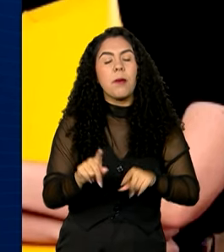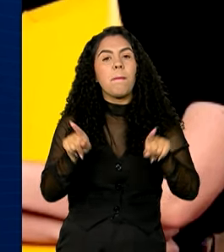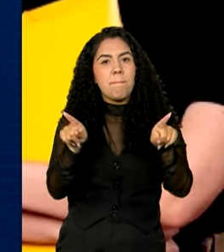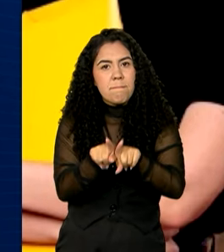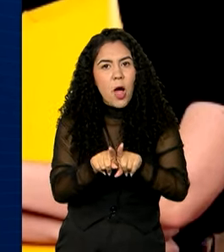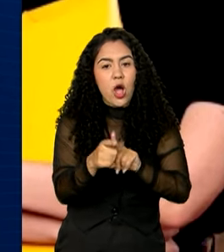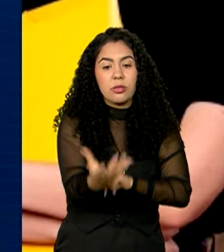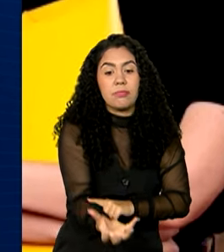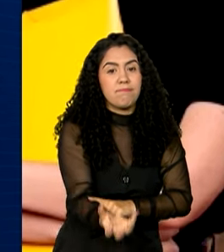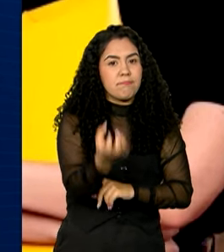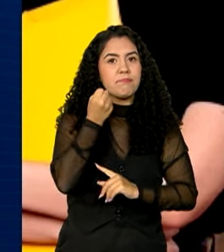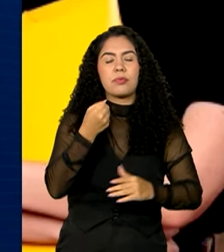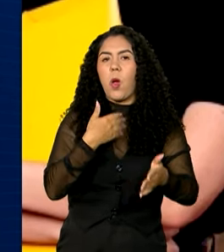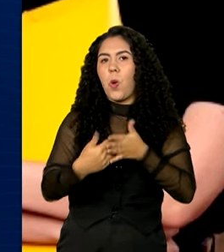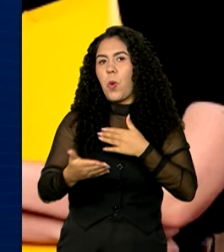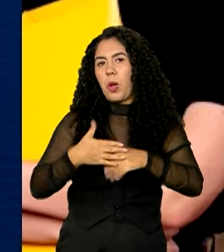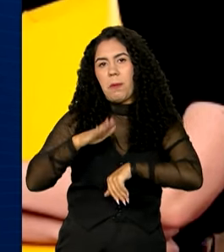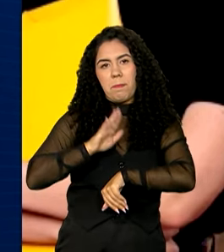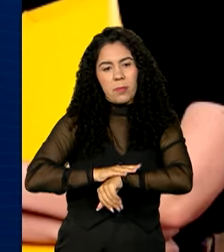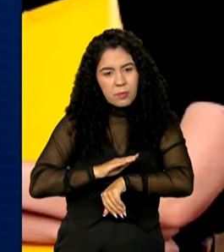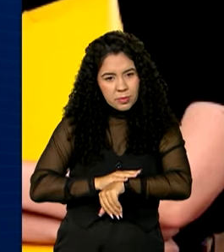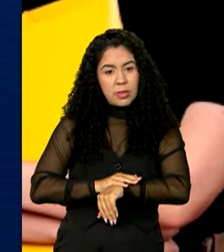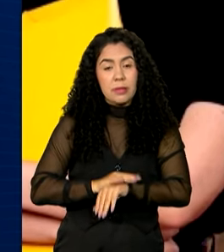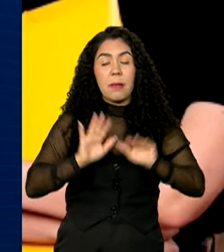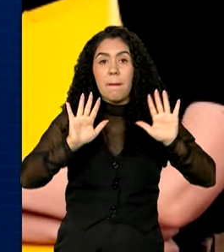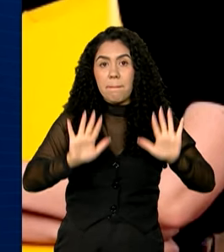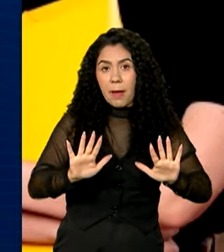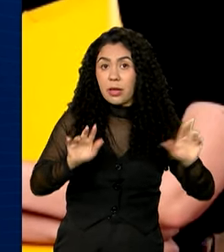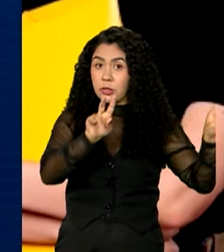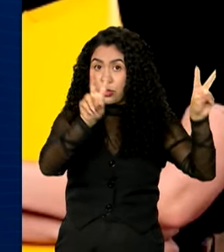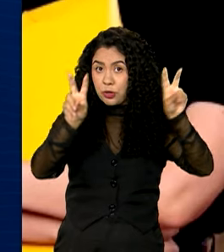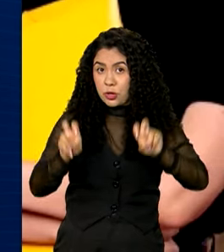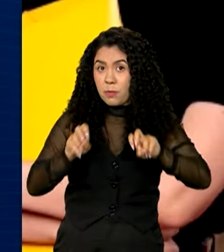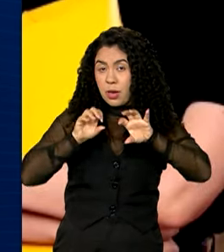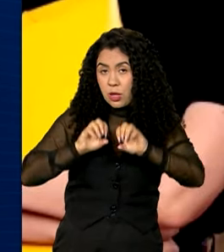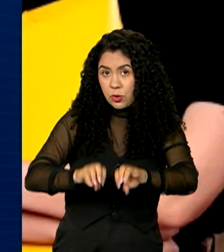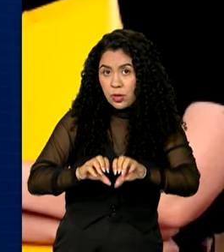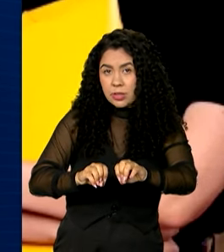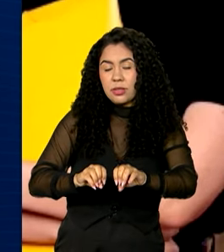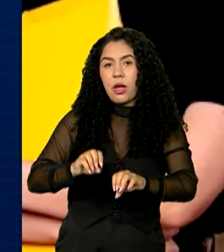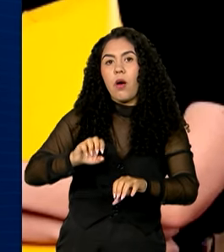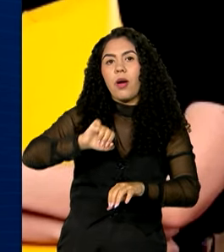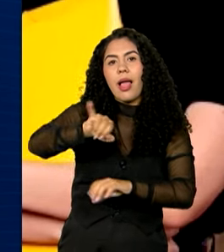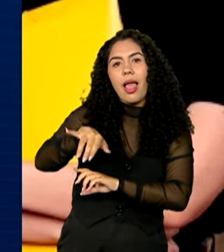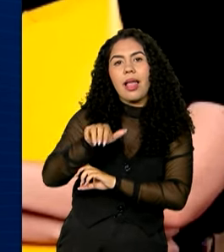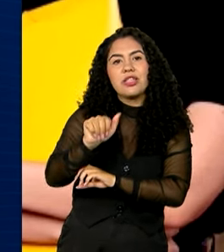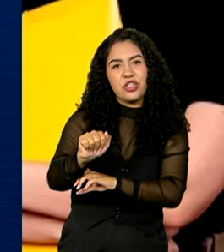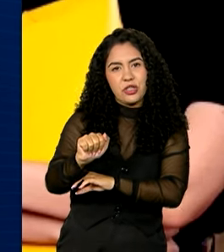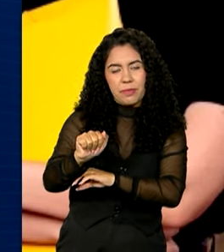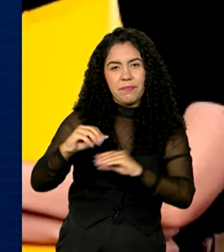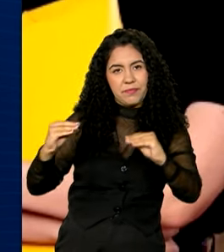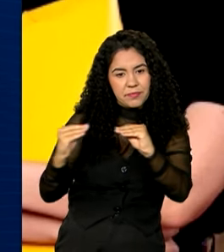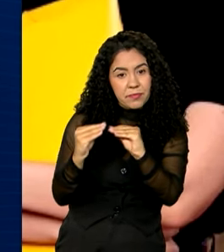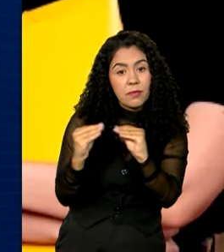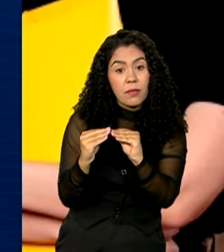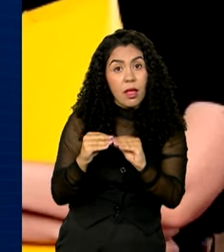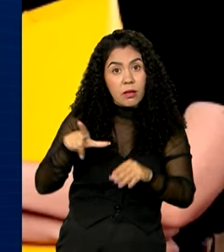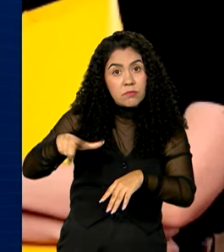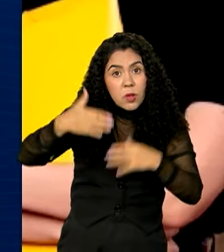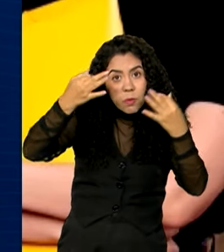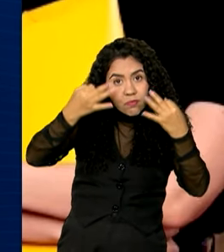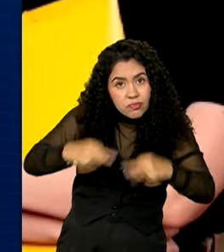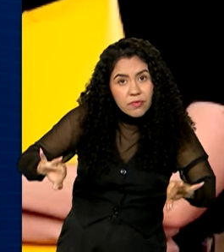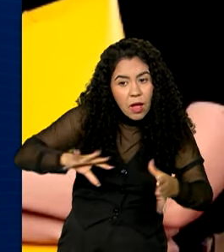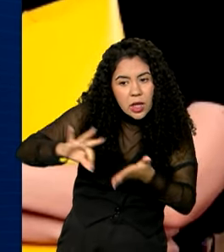sacado em qualquer momento. No caso da educação de jovens e adultos, ao comprovar a matrícula,